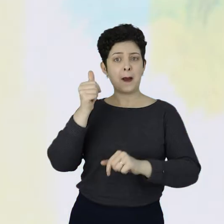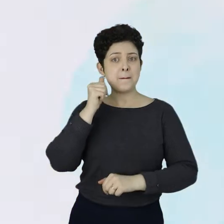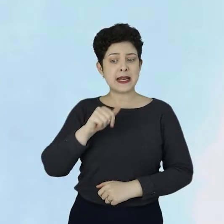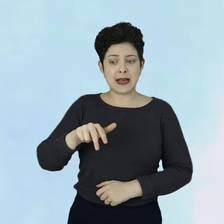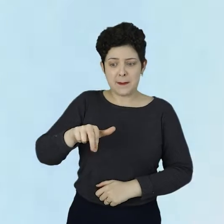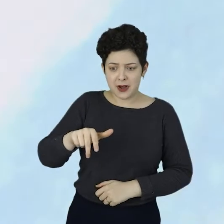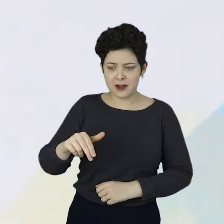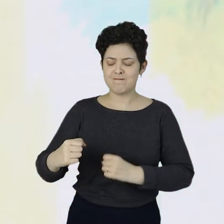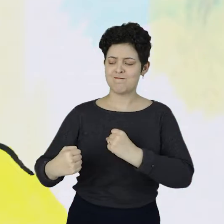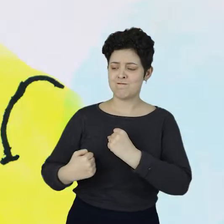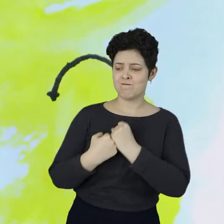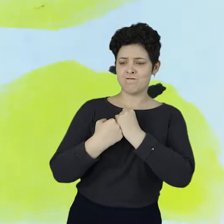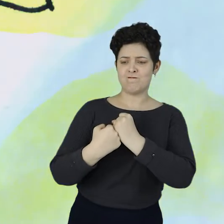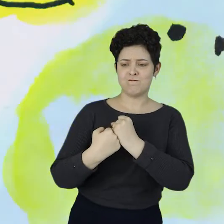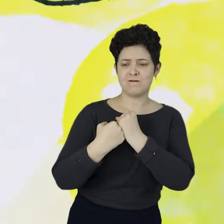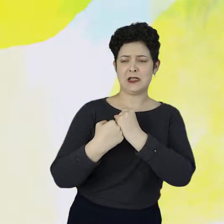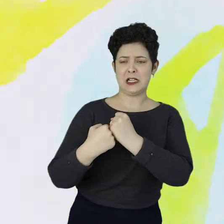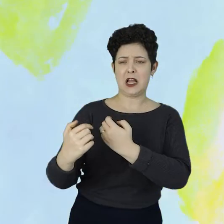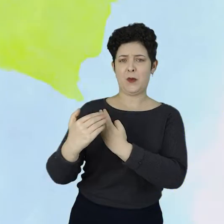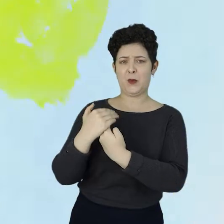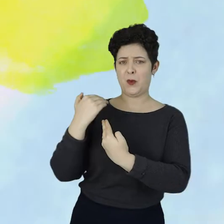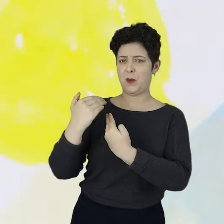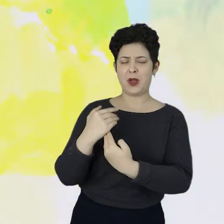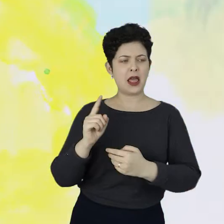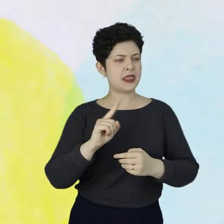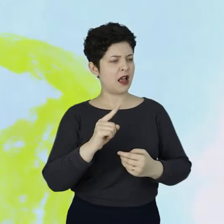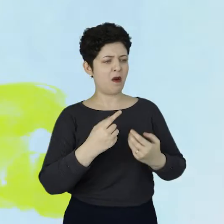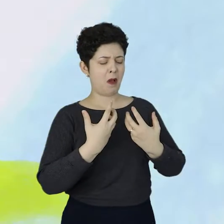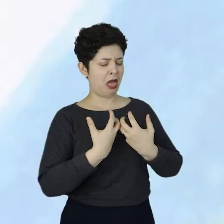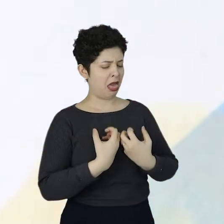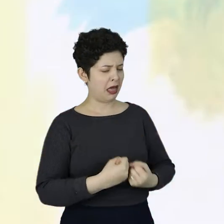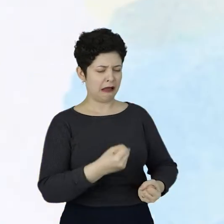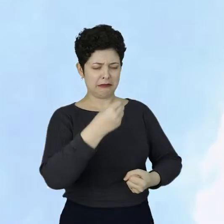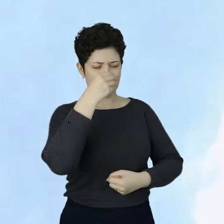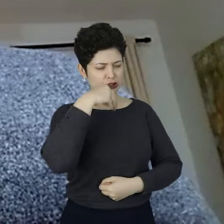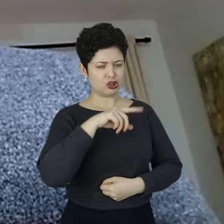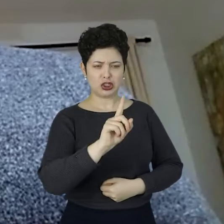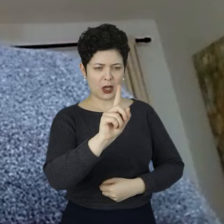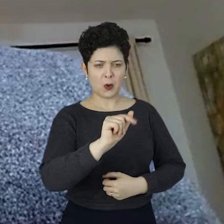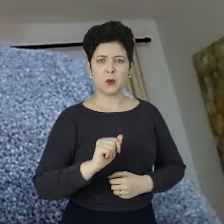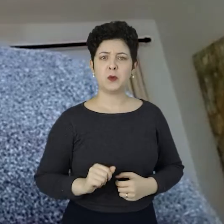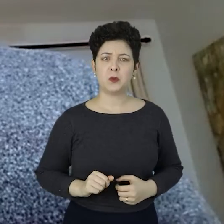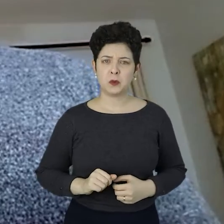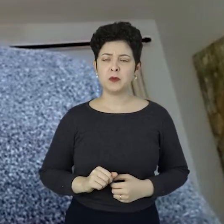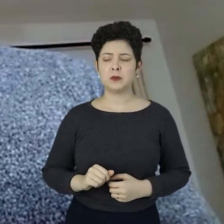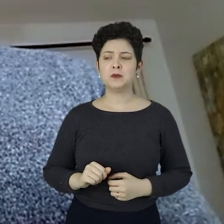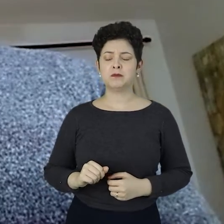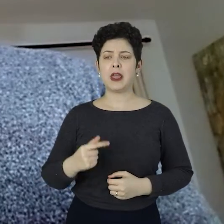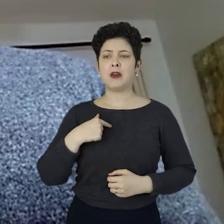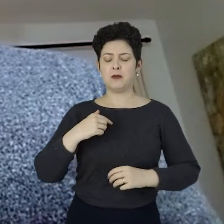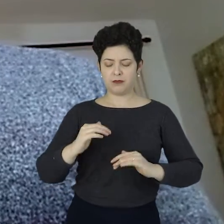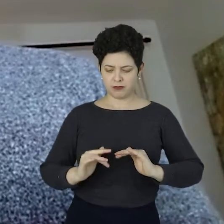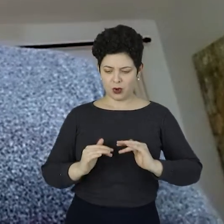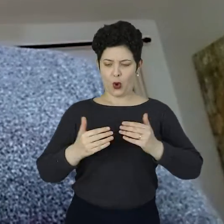mas a minha irmã foi o pilar para mim. Eu disse, não, você não vai se entregar, não. E hoje eu estou